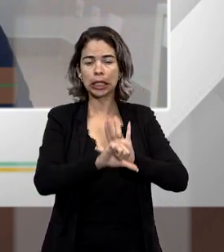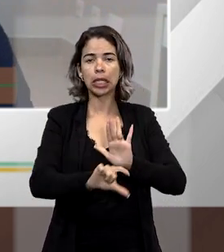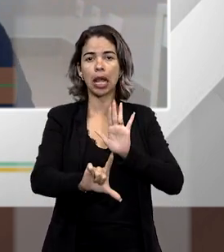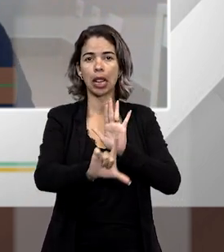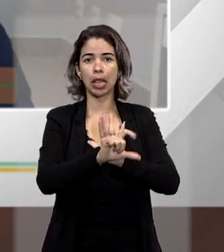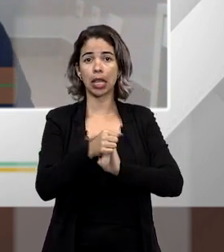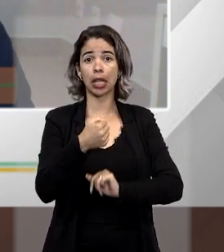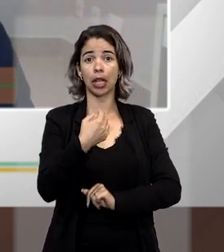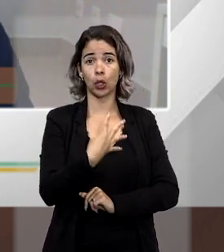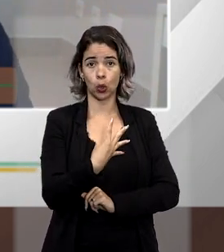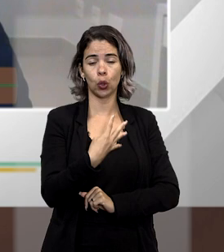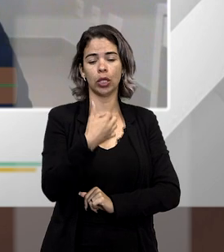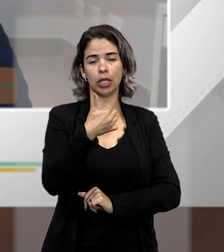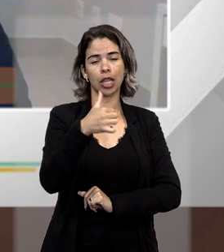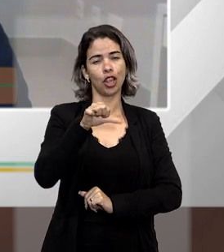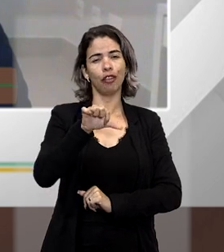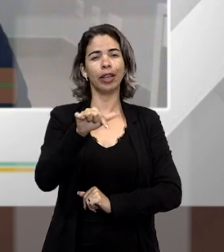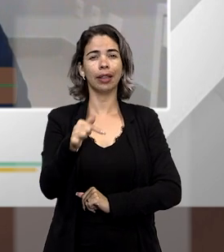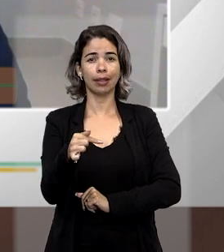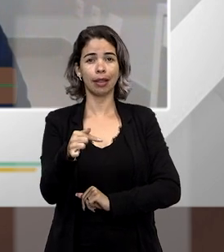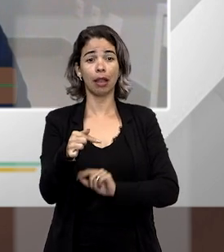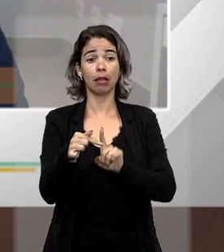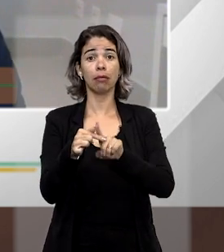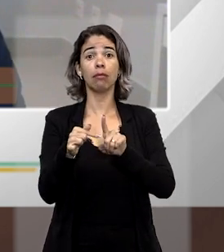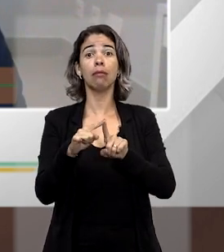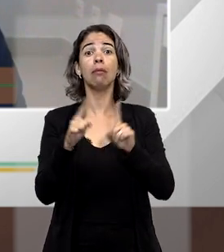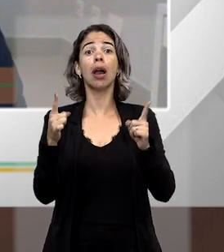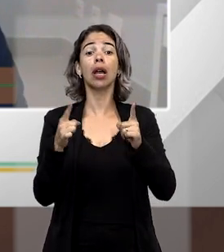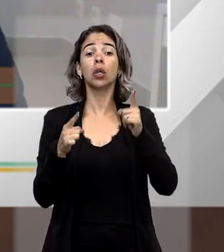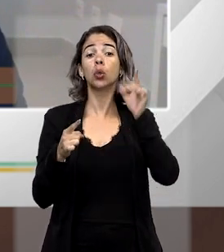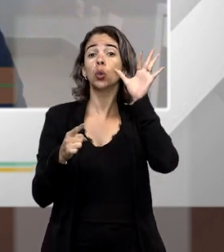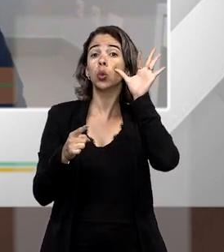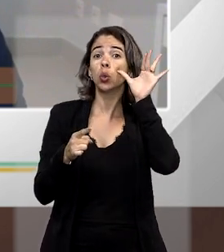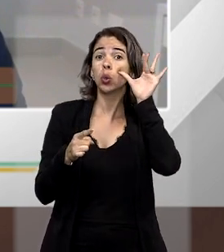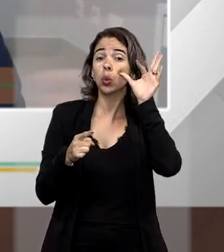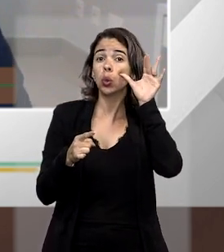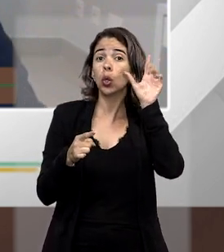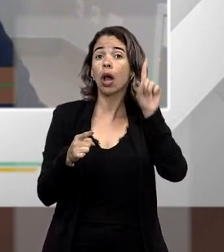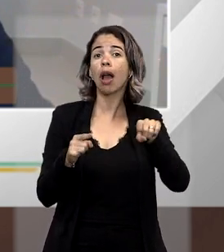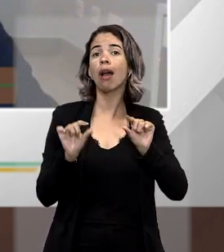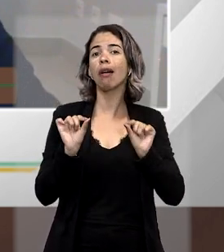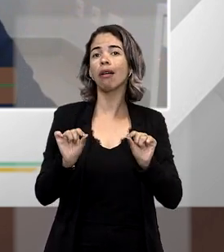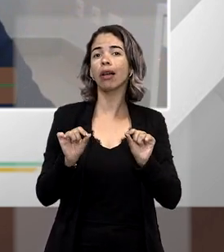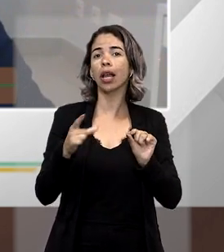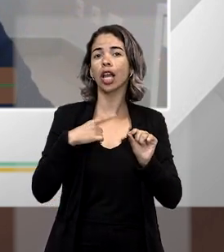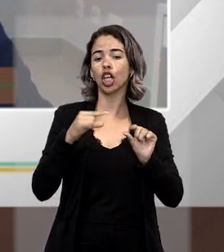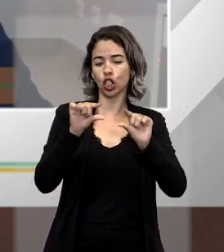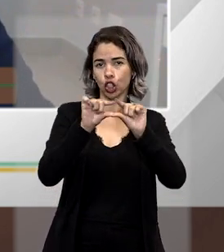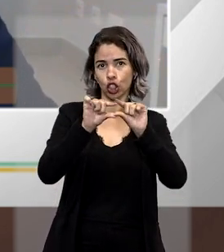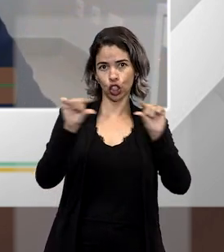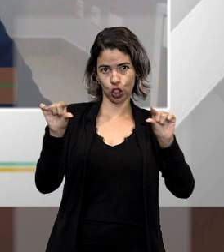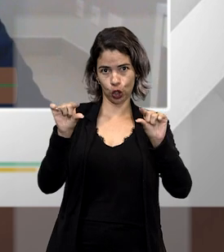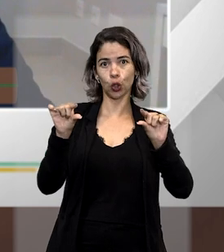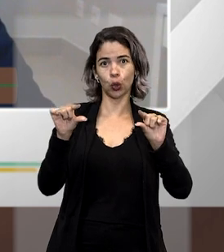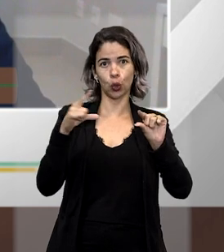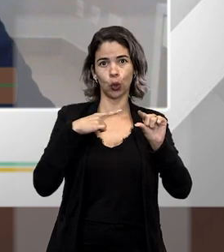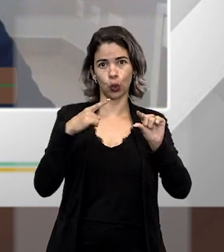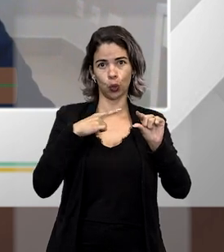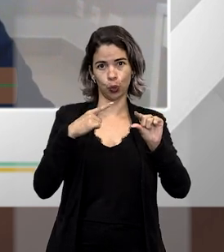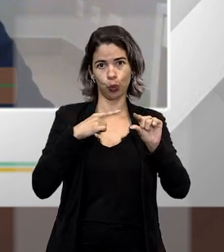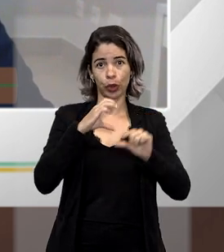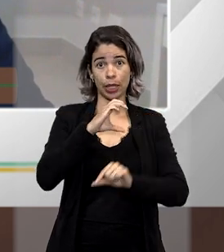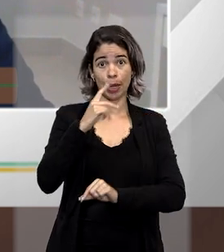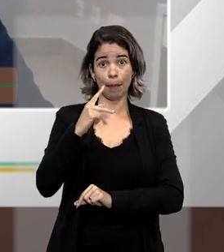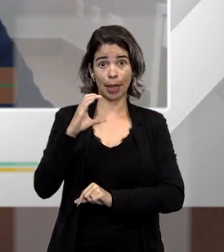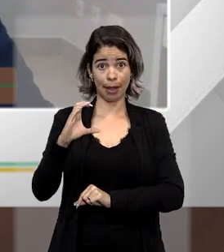previstos na Lei 14.197, o que é curioso de chamar a atenção de cara, Fátima, é que o título que foi acrescentado